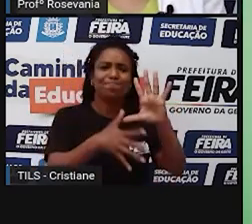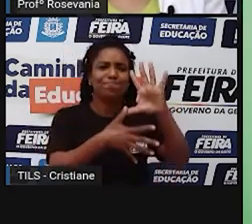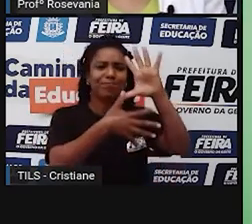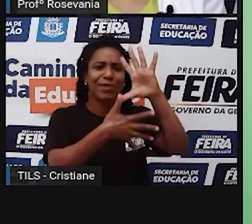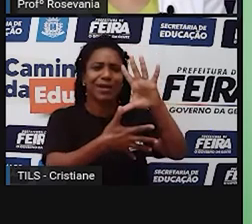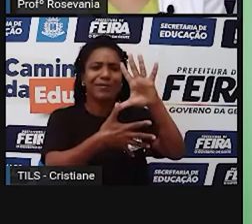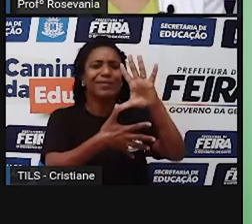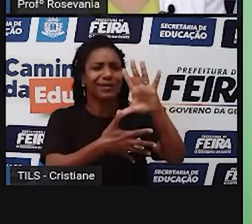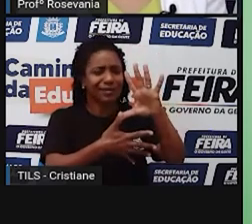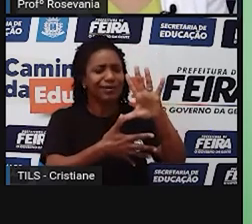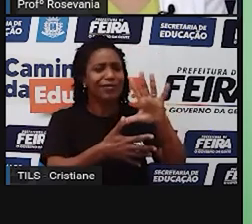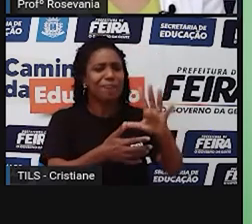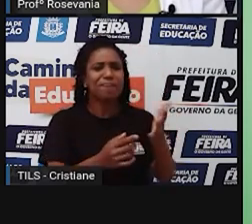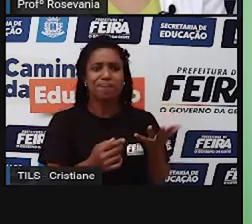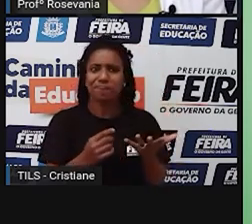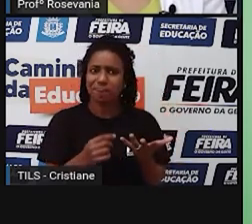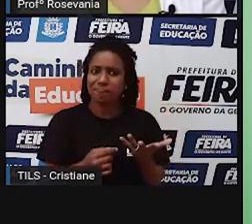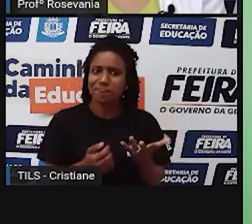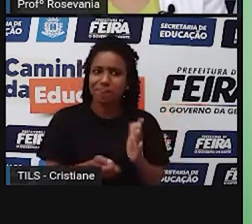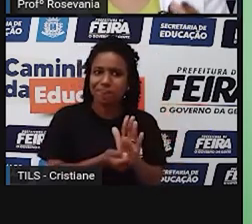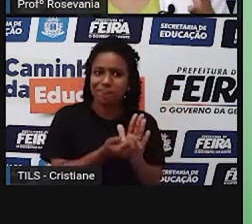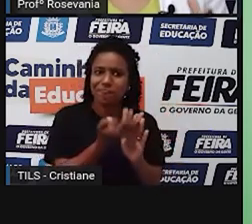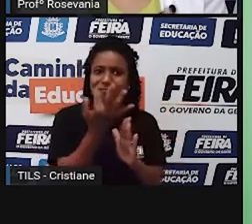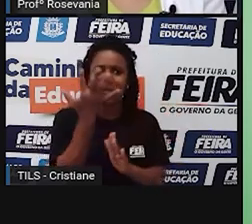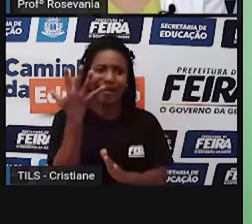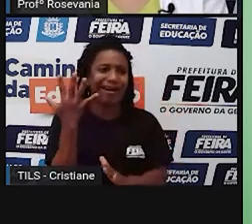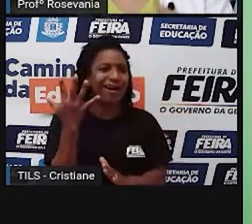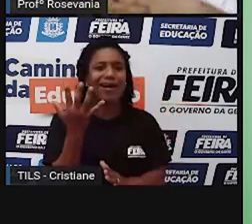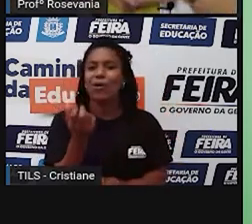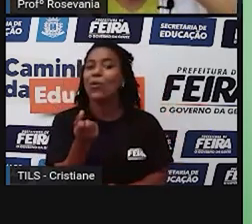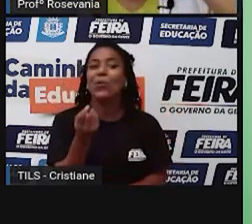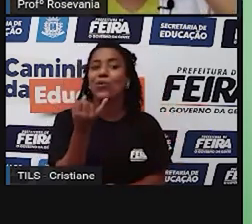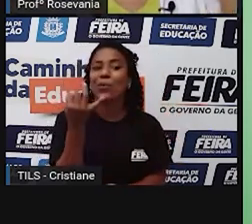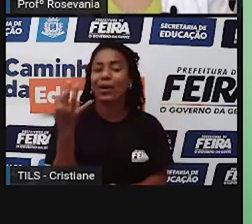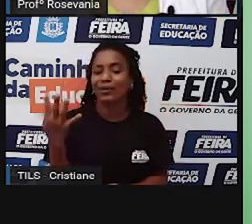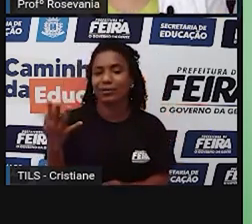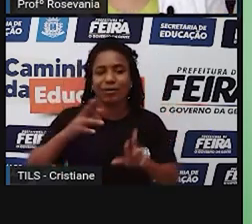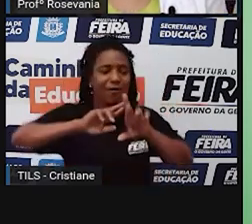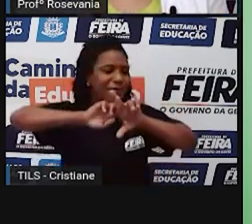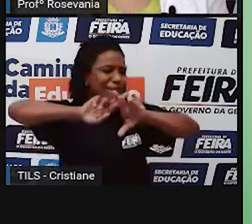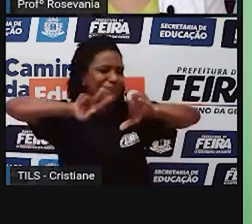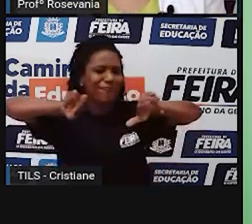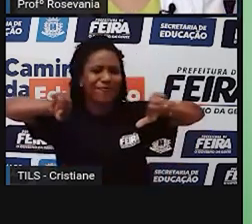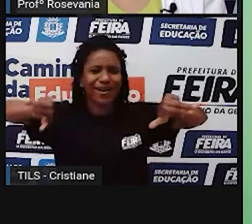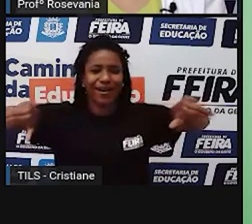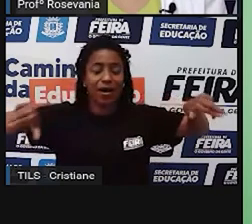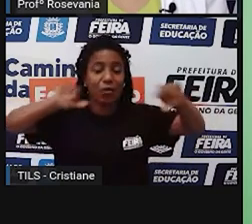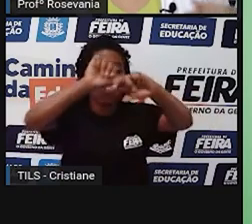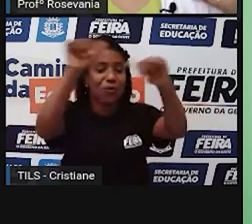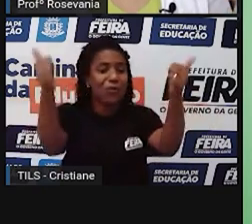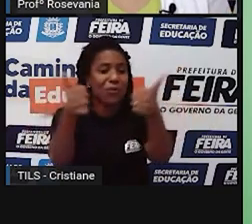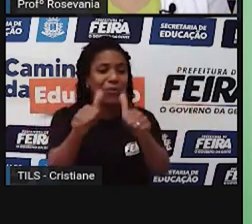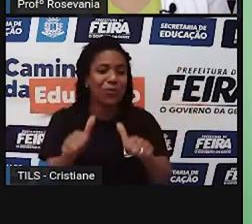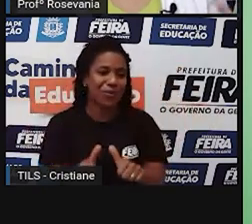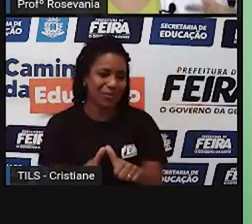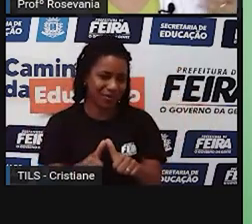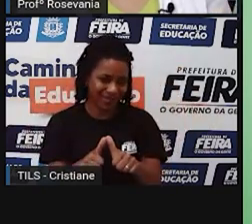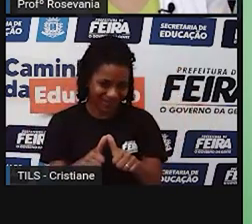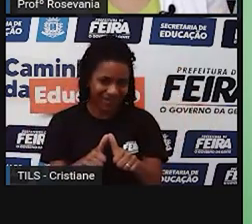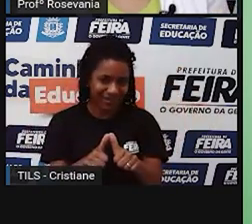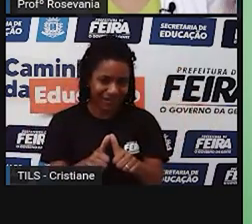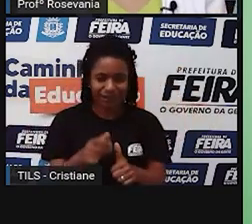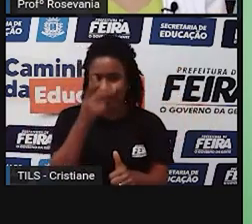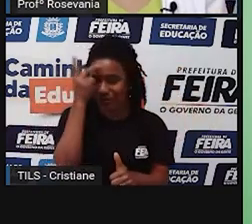existem, né? Isso eu posso dizer para vocês, que existem vários tipos de mapas e ninguém pode